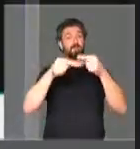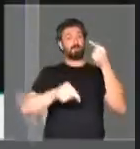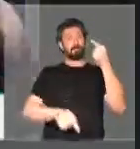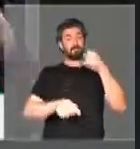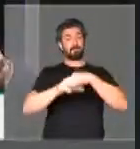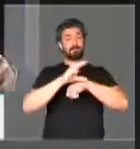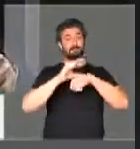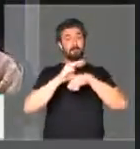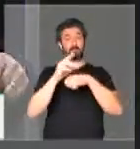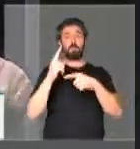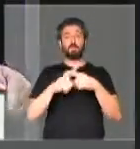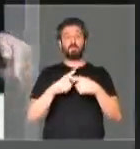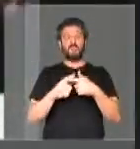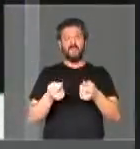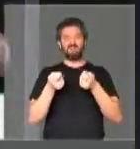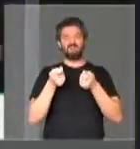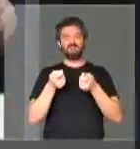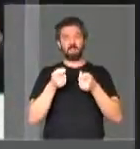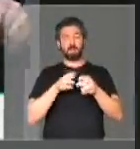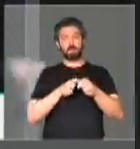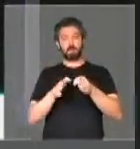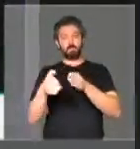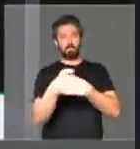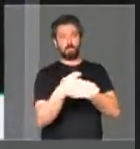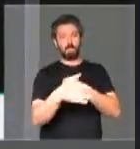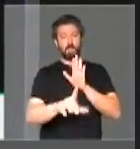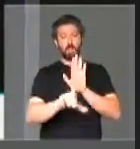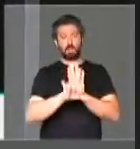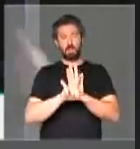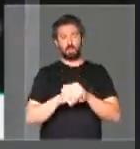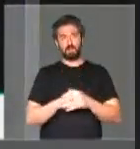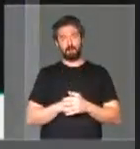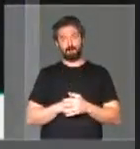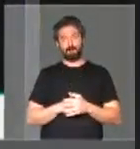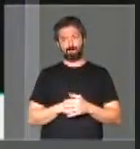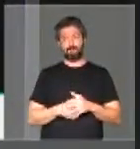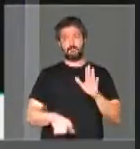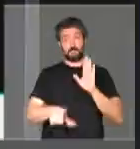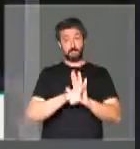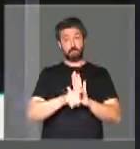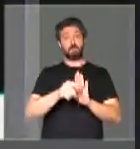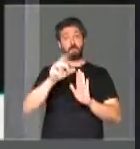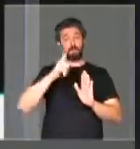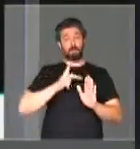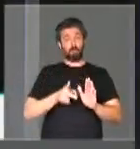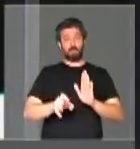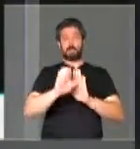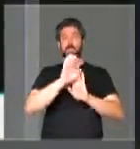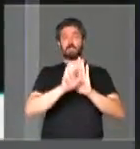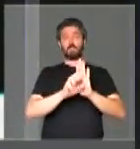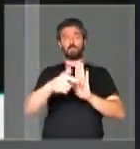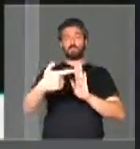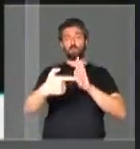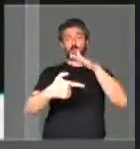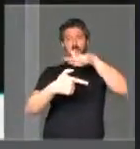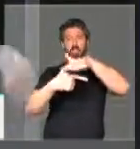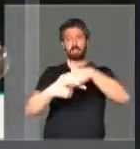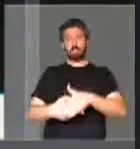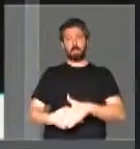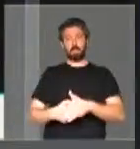porque tenta burlar uma lei que está em vigor, o Estatuto do Desarmamento,